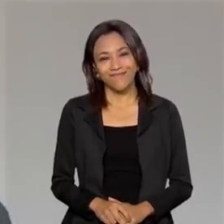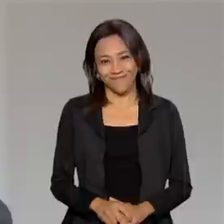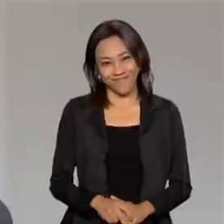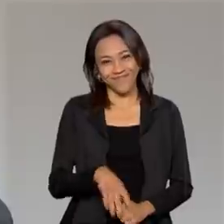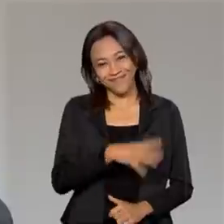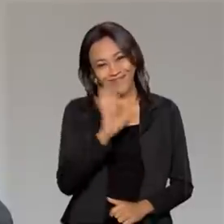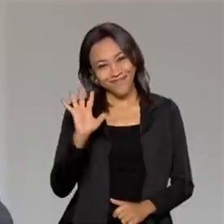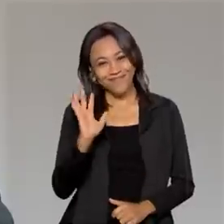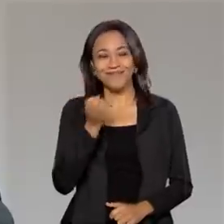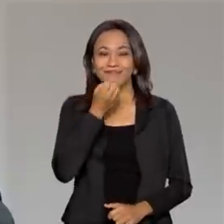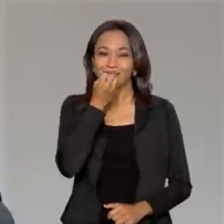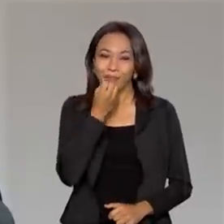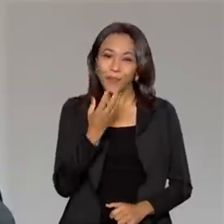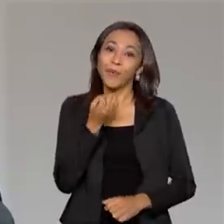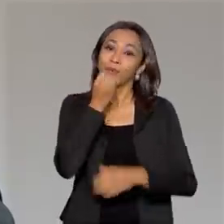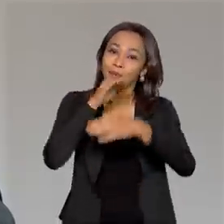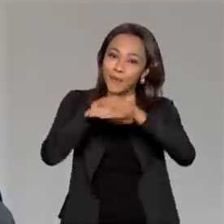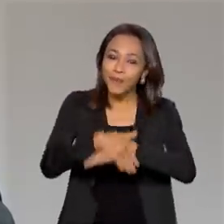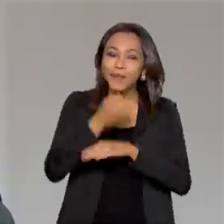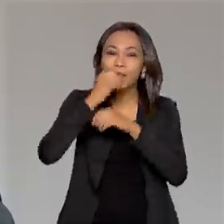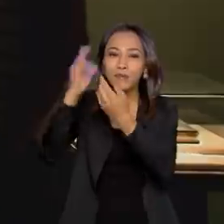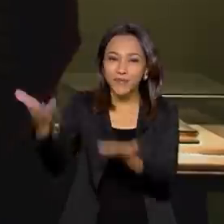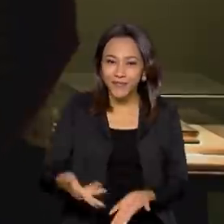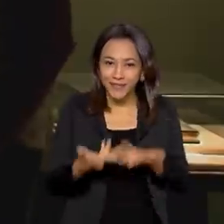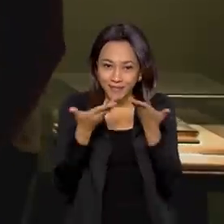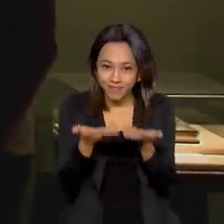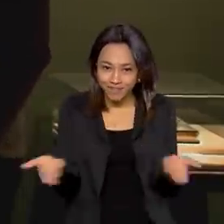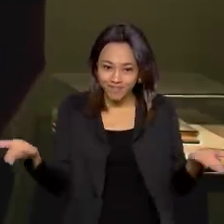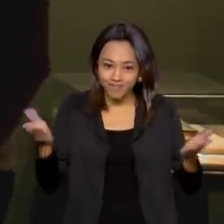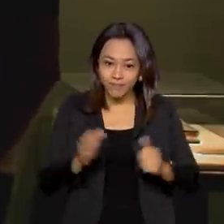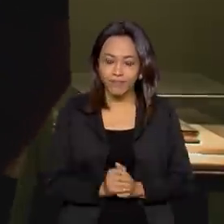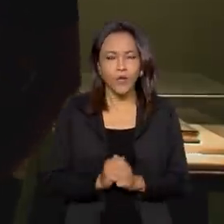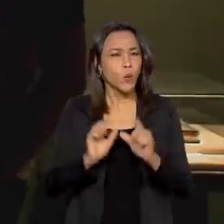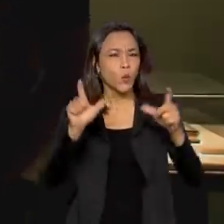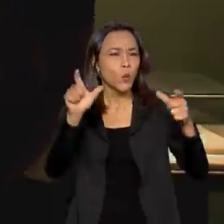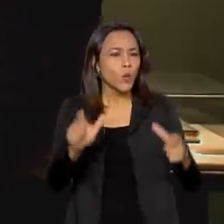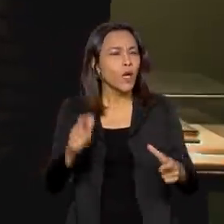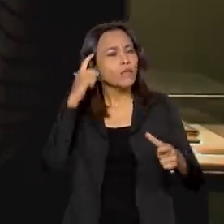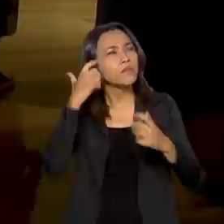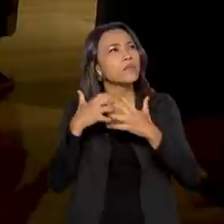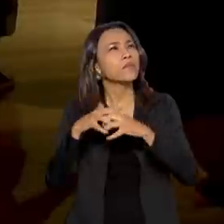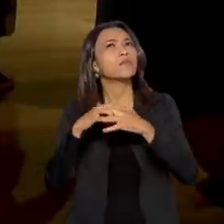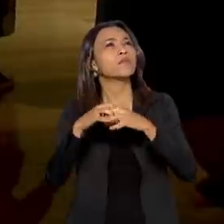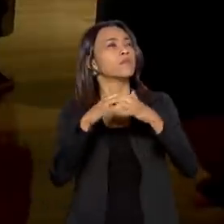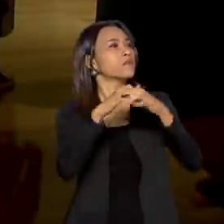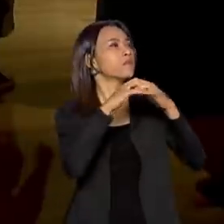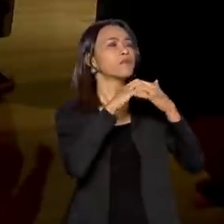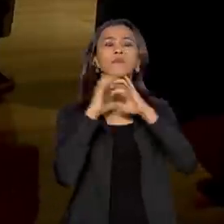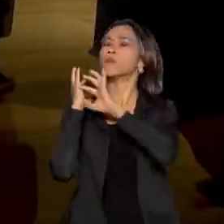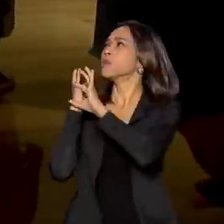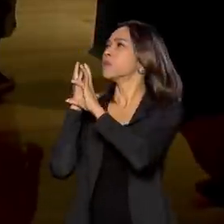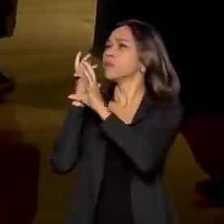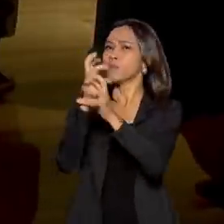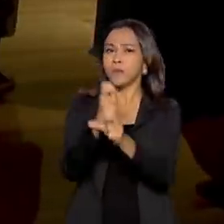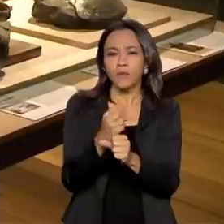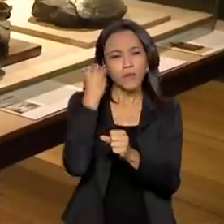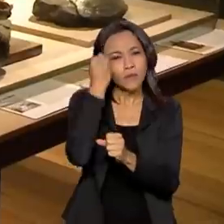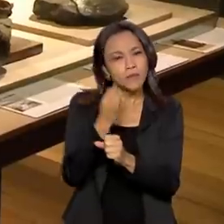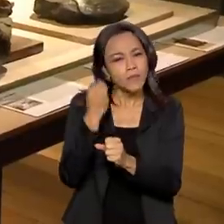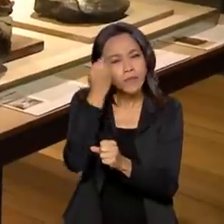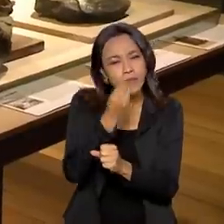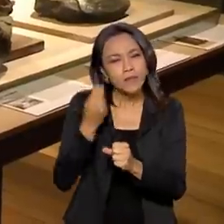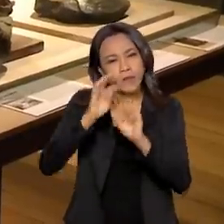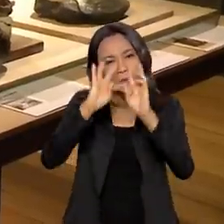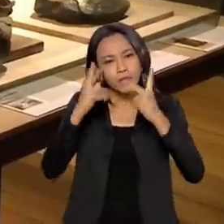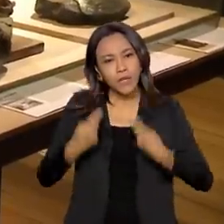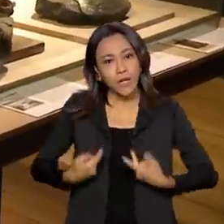Olá, boa noite e seja bem-vindo ao Brasil em Pauta. Um lugar de reflexão sobre as experiências da humanidade ao longo dos anos,